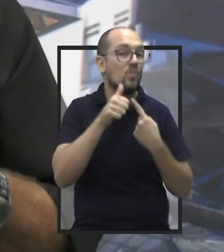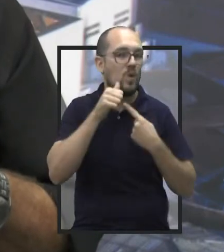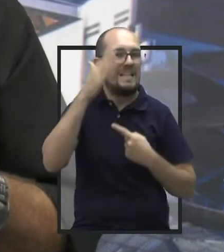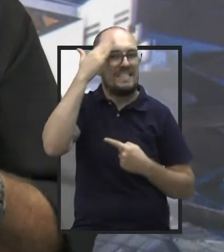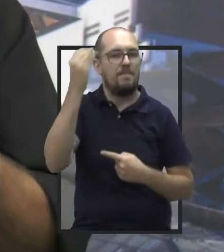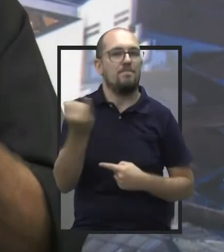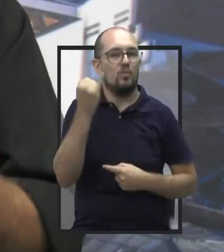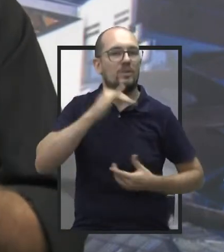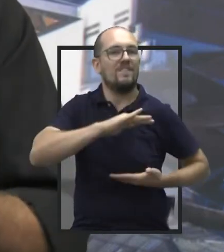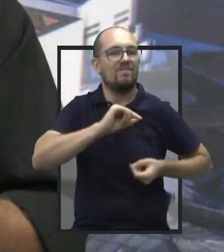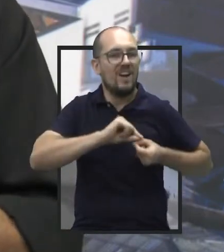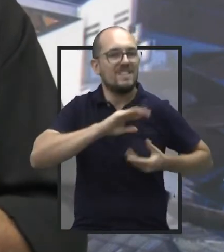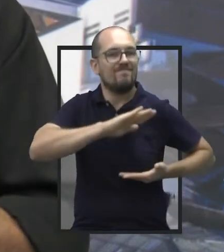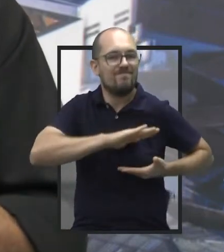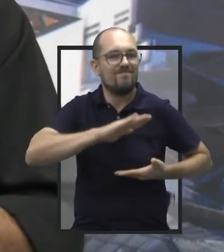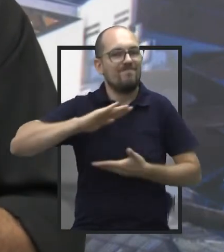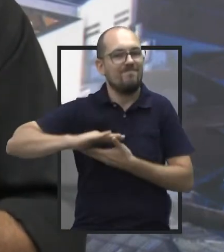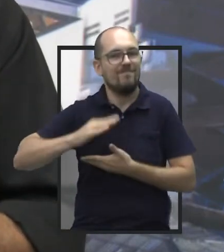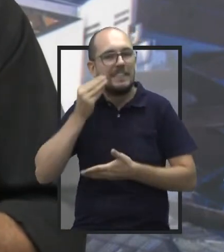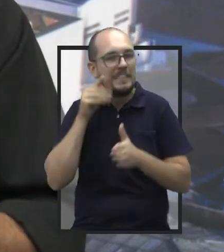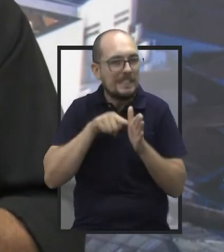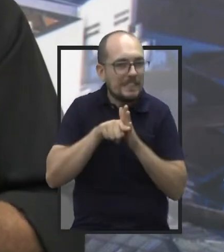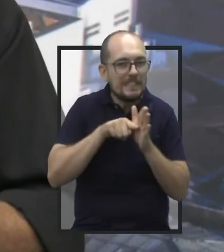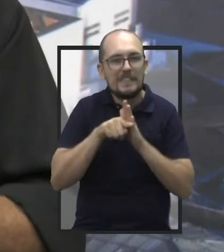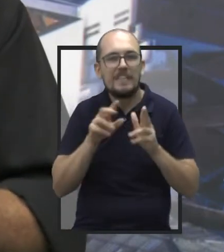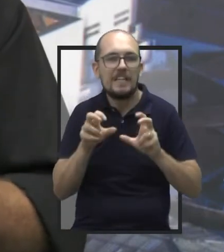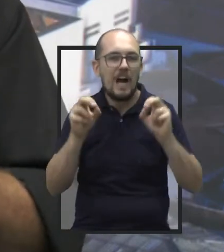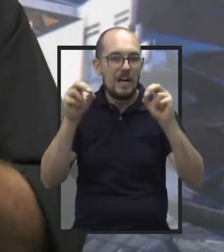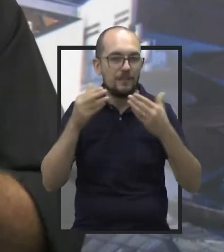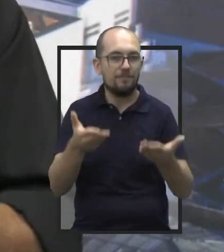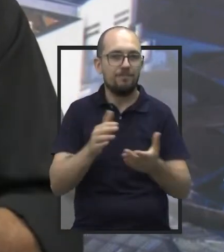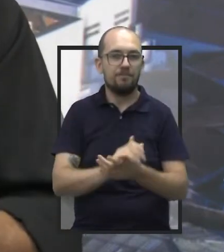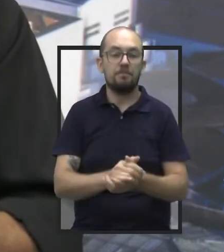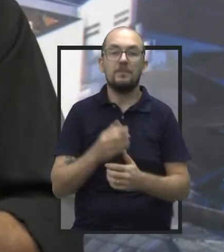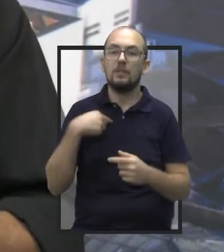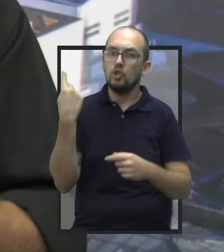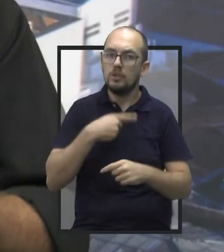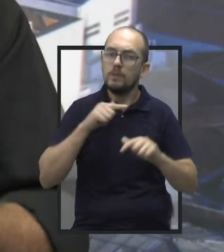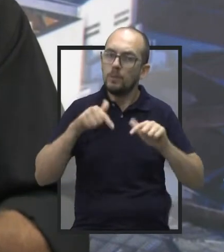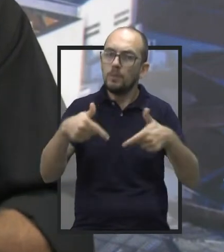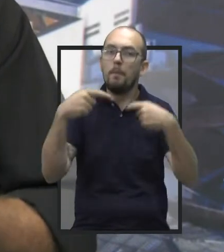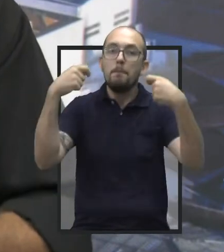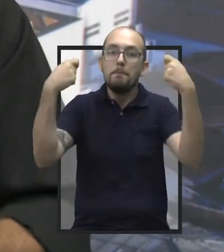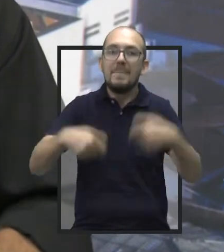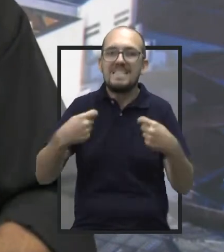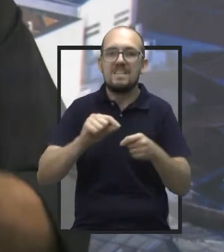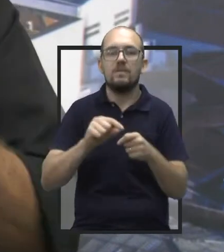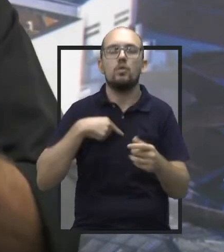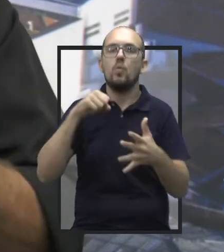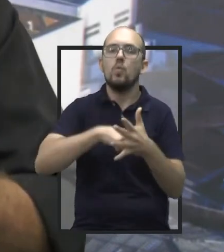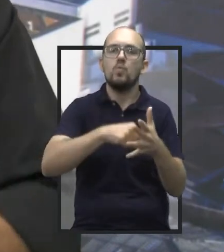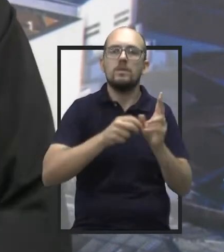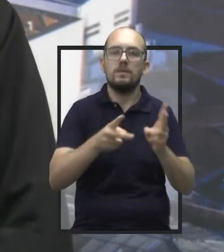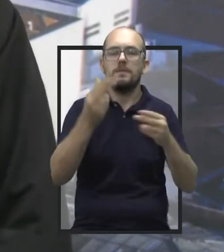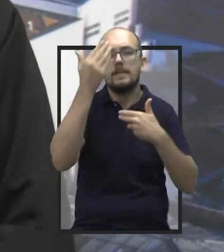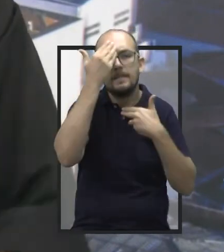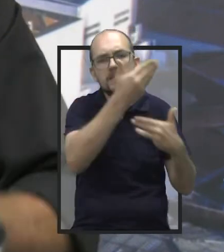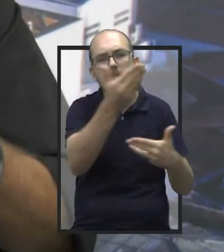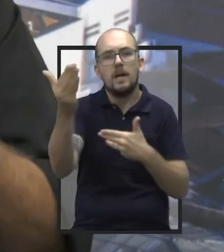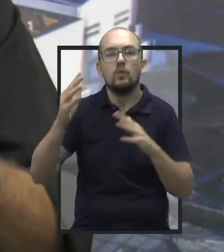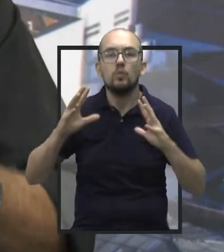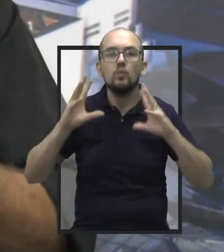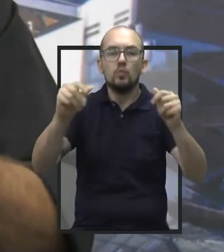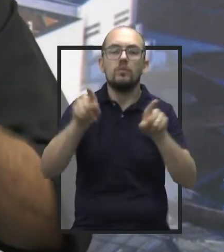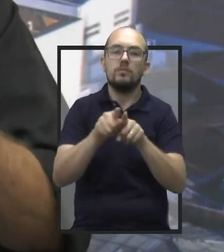importância que é. Então, o nosso trabalho sempre, a gente tenta intensificar naquilo que precisa ser feito. E nós vamos estar sempre lutando. Agradeço a todas as pessoas,